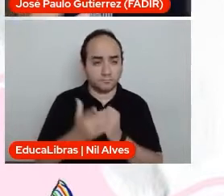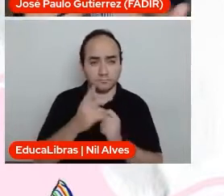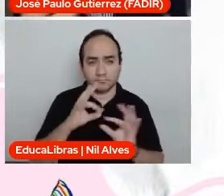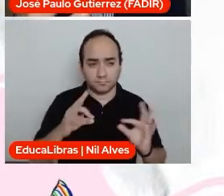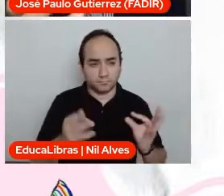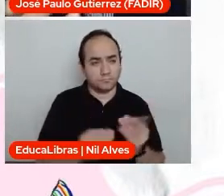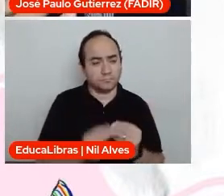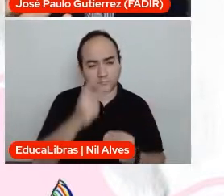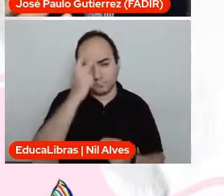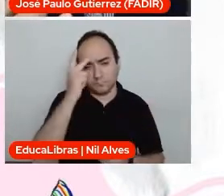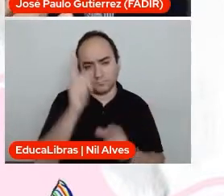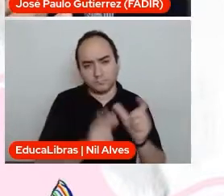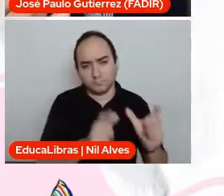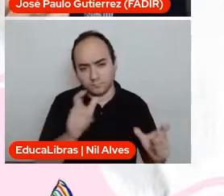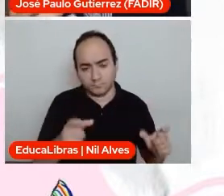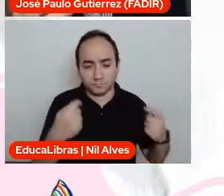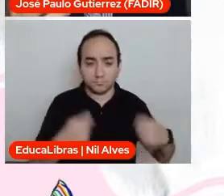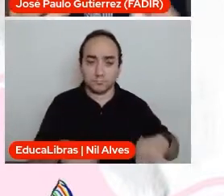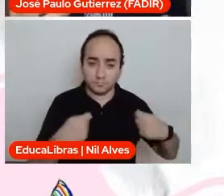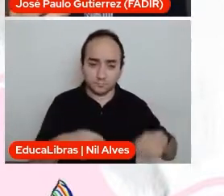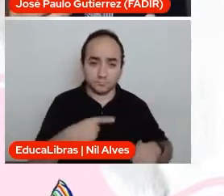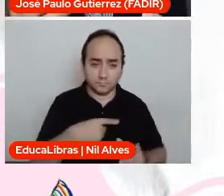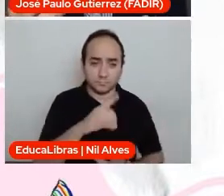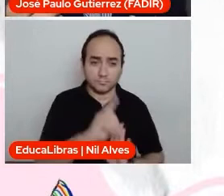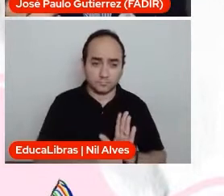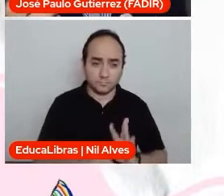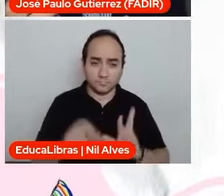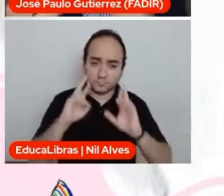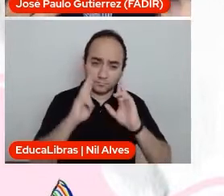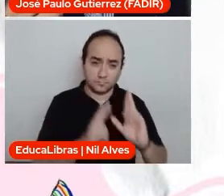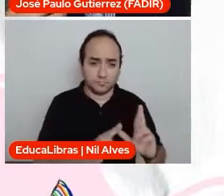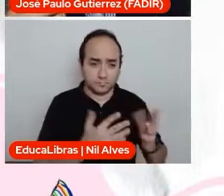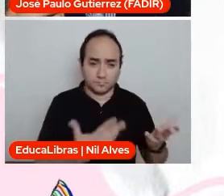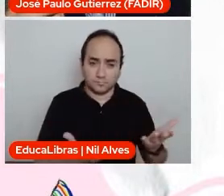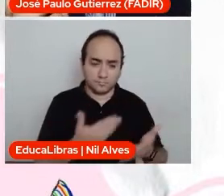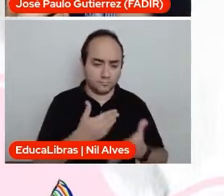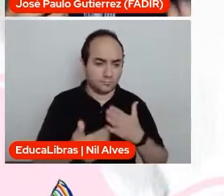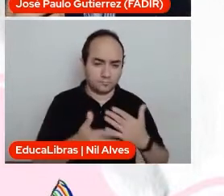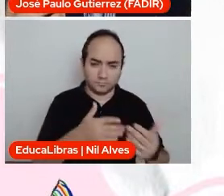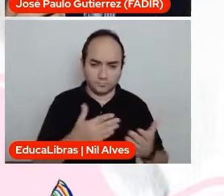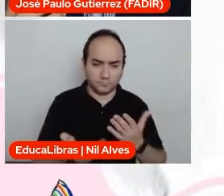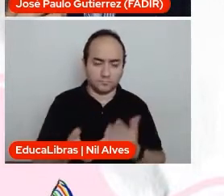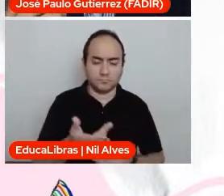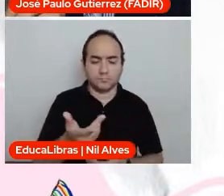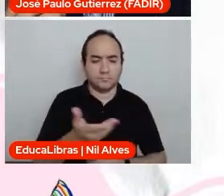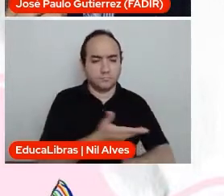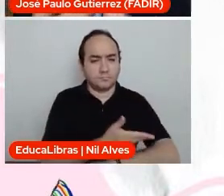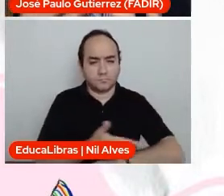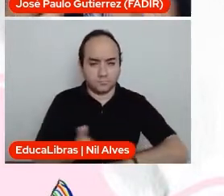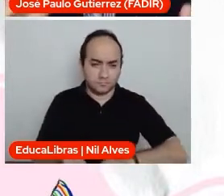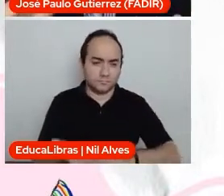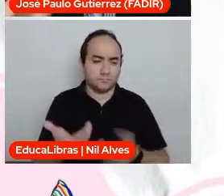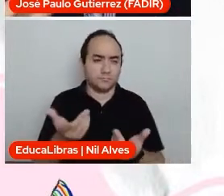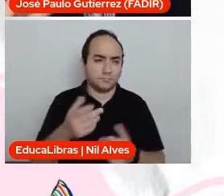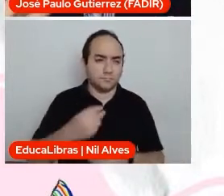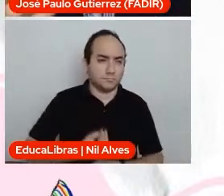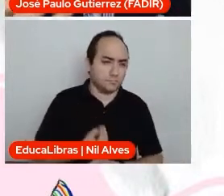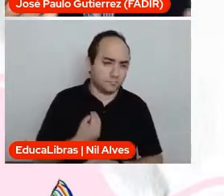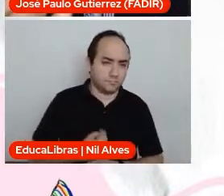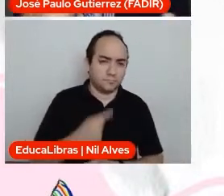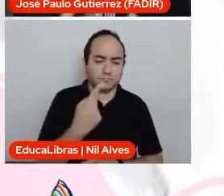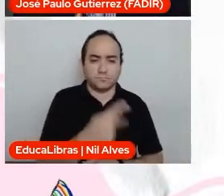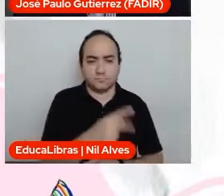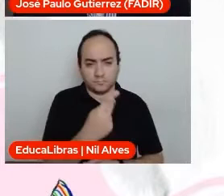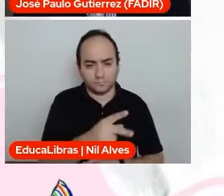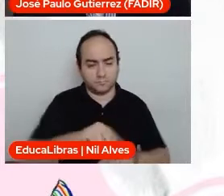direito e isso tem que ser respeitado, independente da sua raça, do seu credo, da sua vivência familiar,